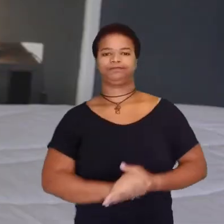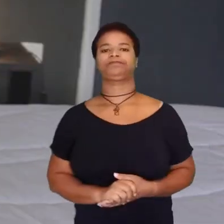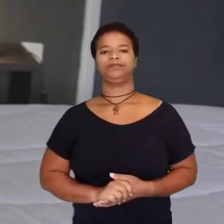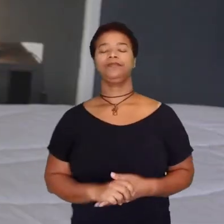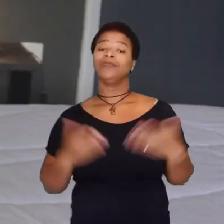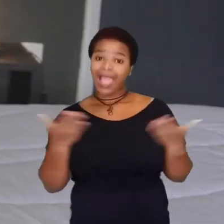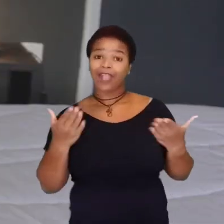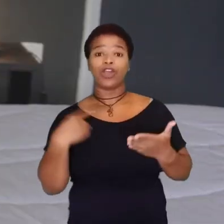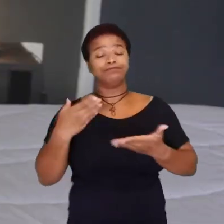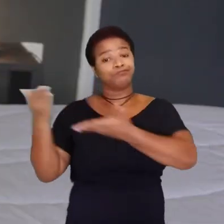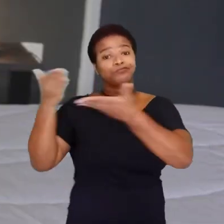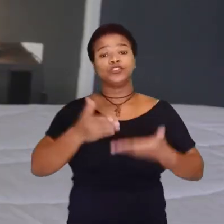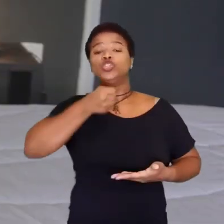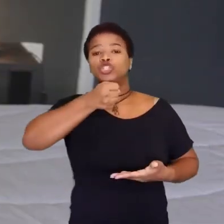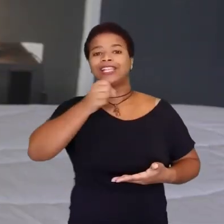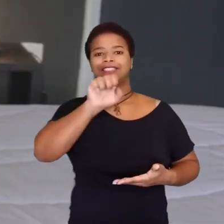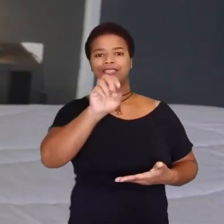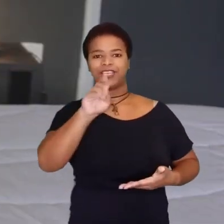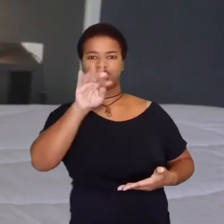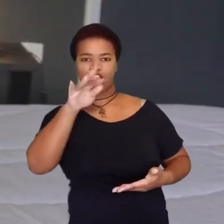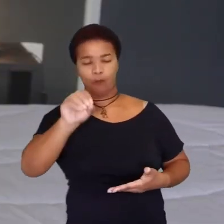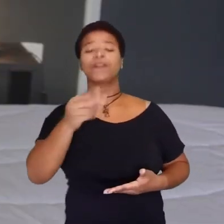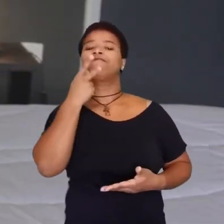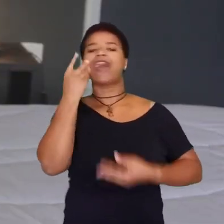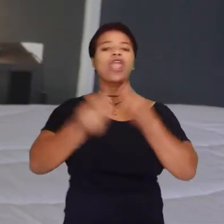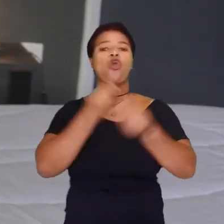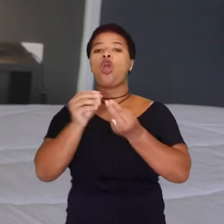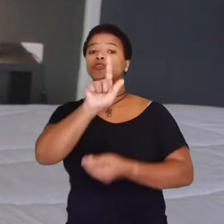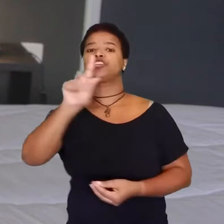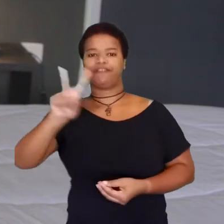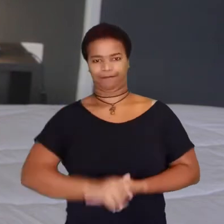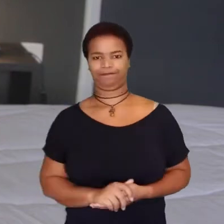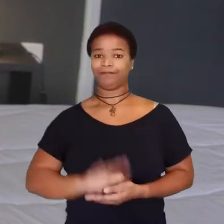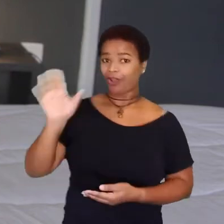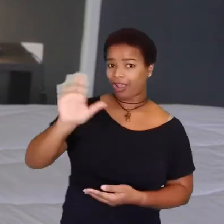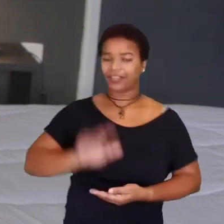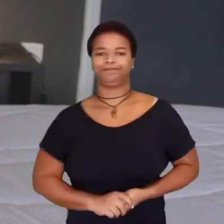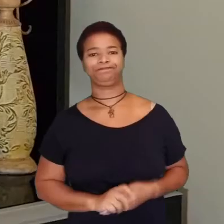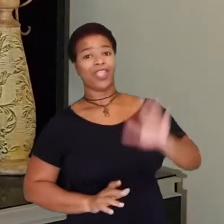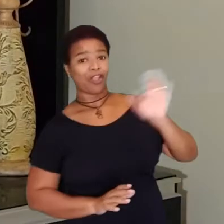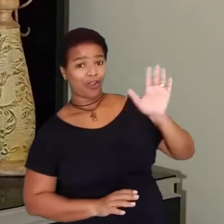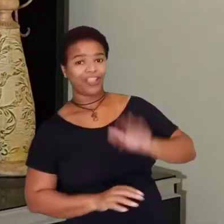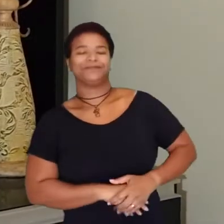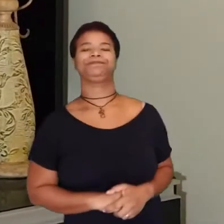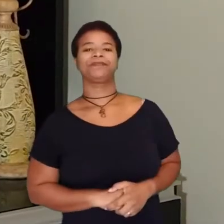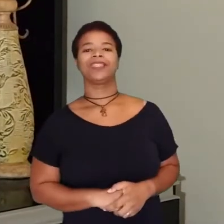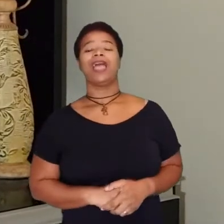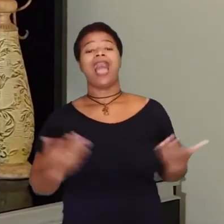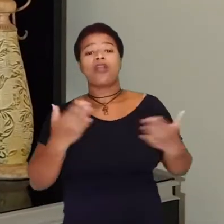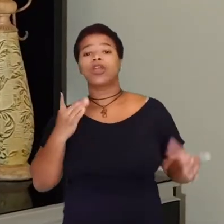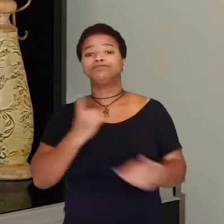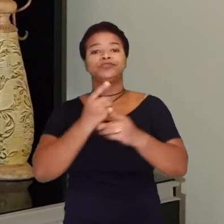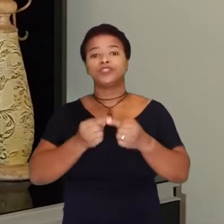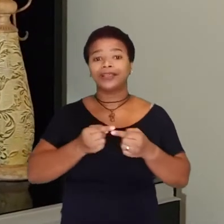E agora nós chamamos o jornalista Sebastião Júnior, que traz o destaque de Governador Valadares. Olá, Sebastião! Oi, Marcos! O